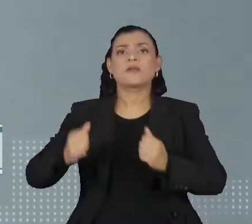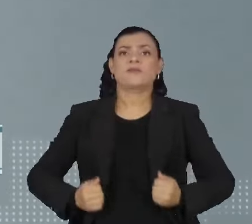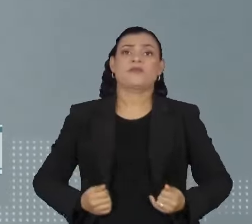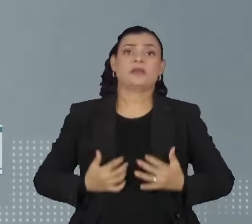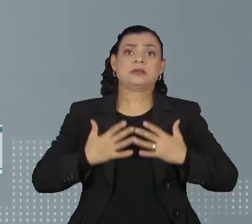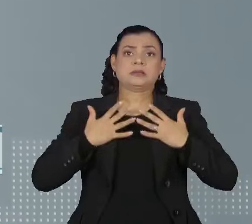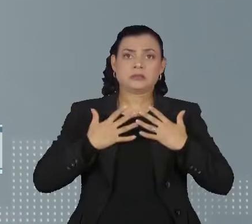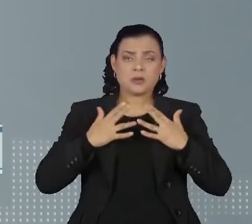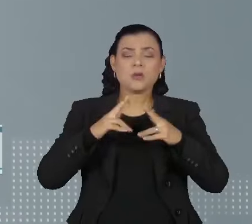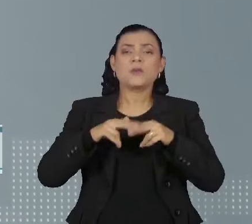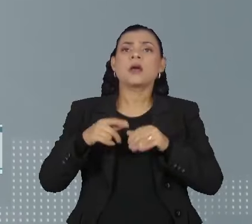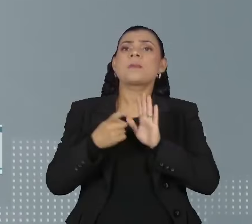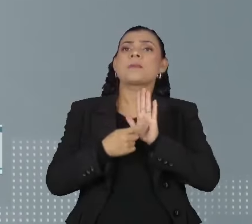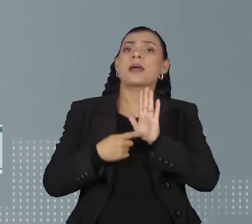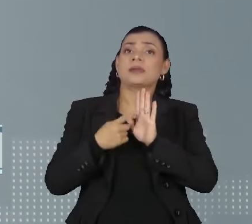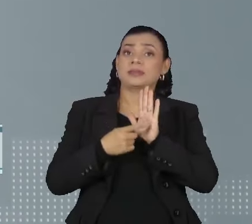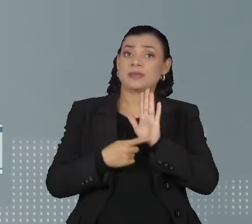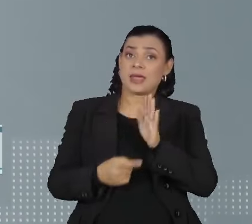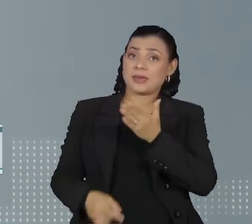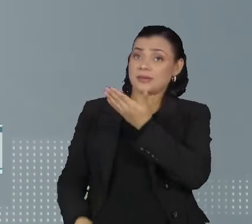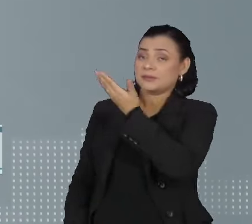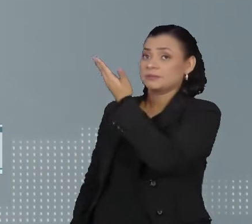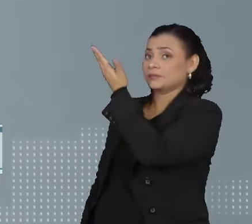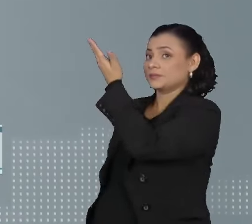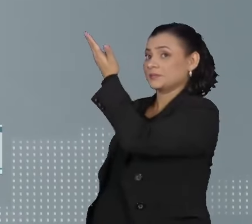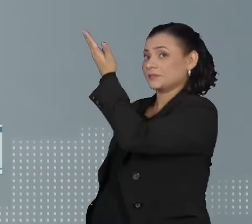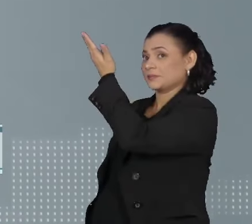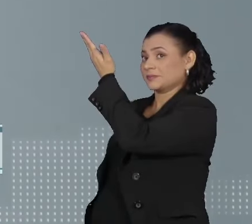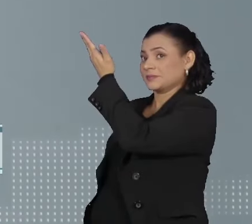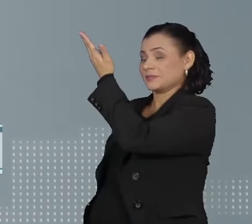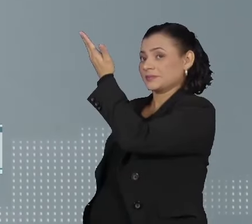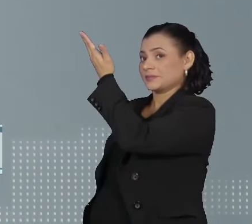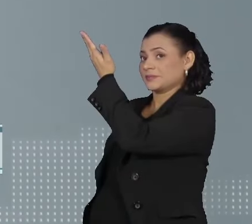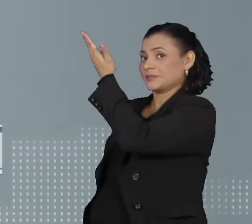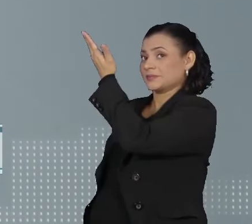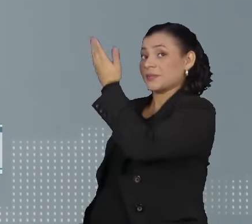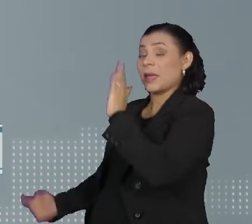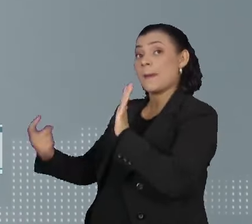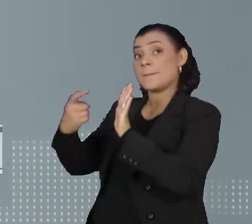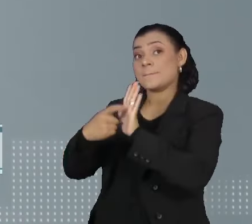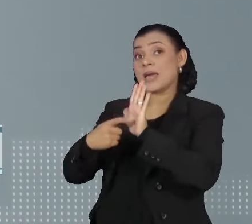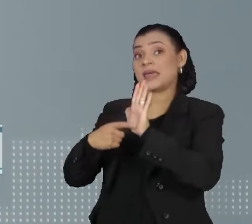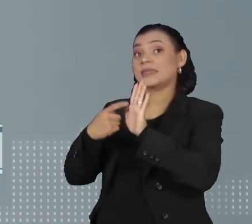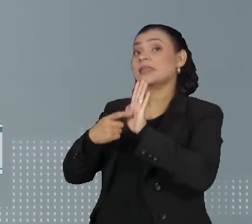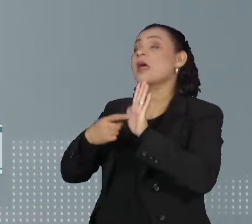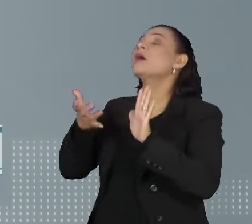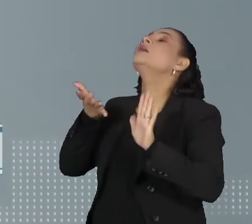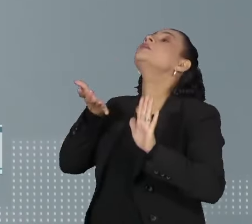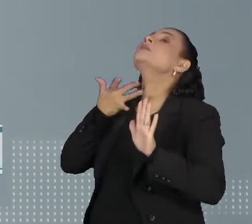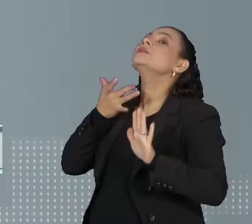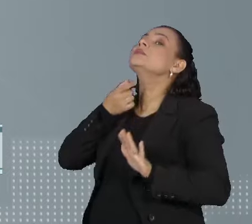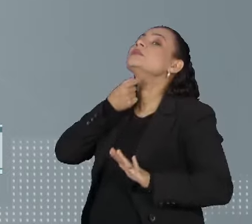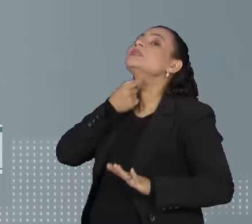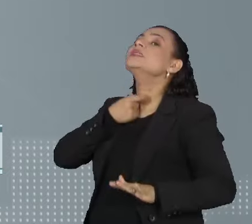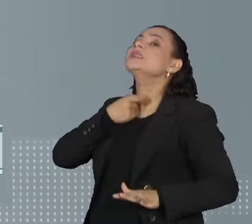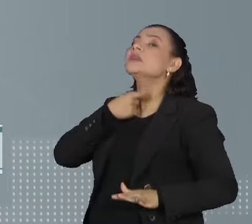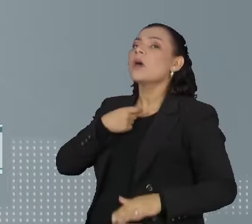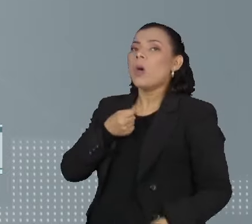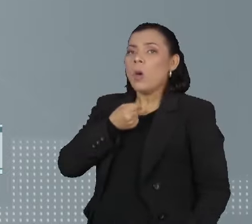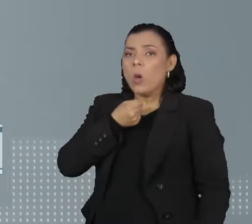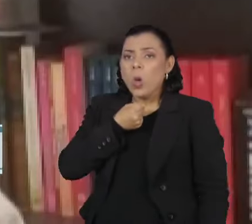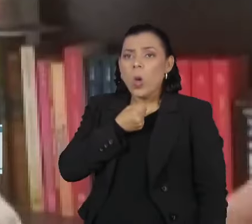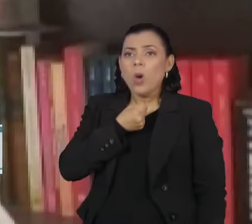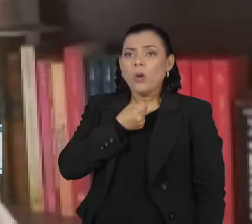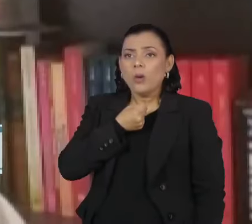respiratória causada pela bactéria Bordetella pertussis. O agente se aloja na região da garganta, causando a chamada tosse